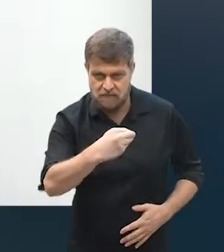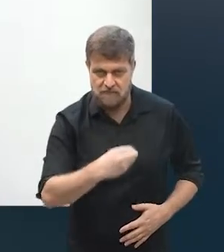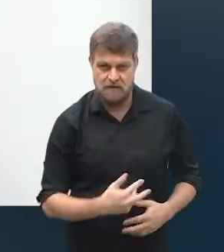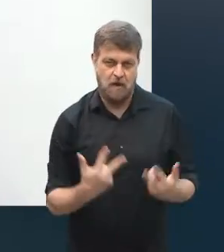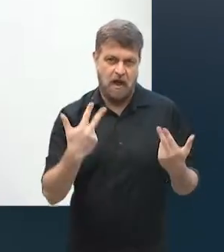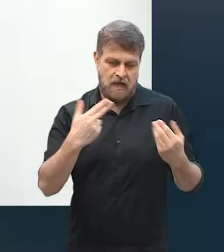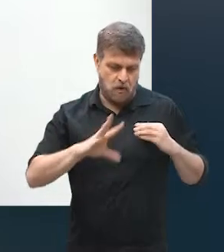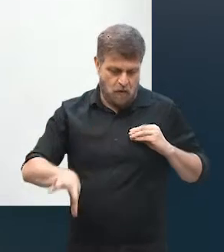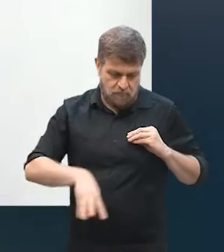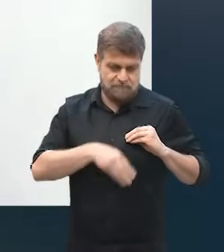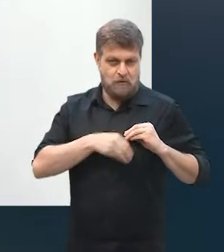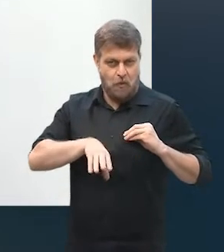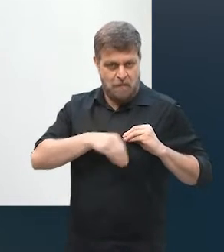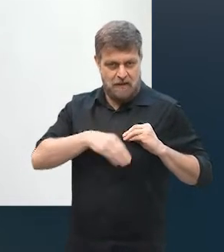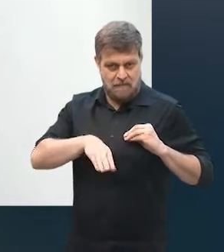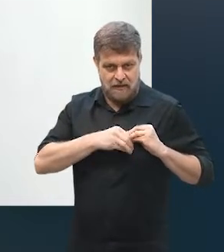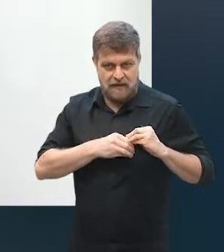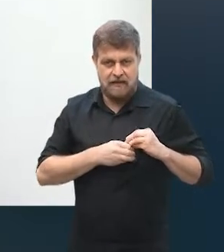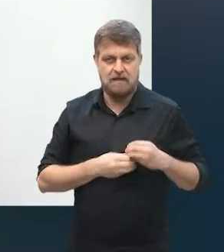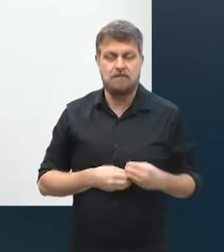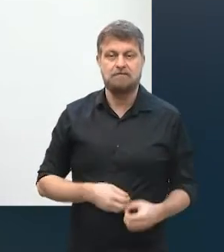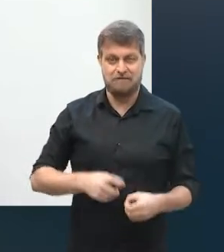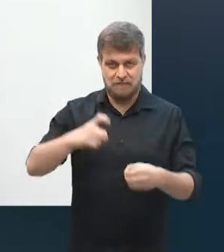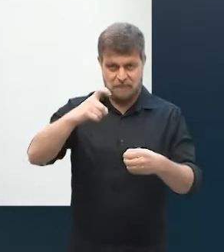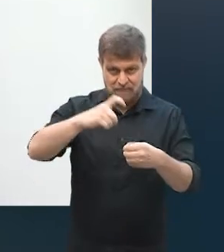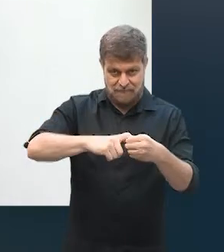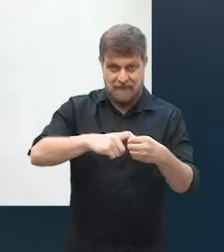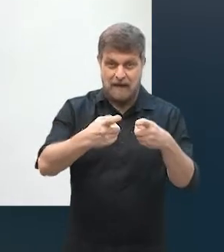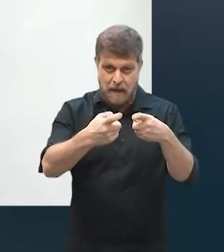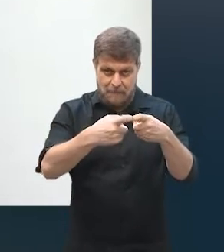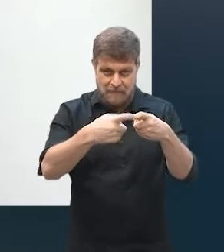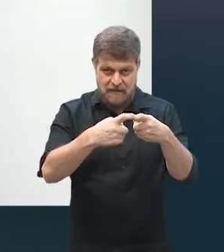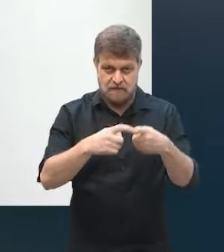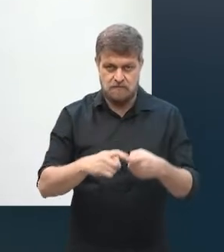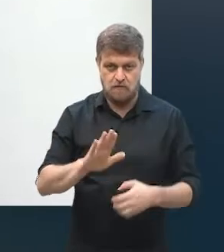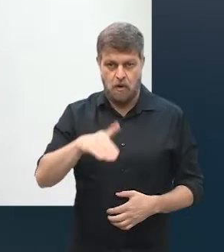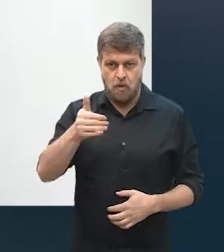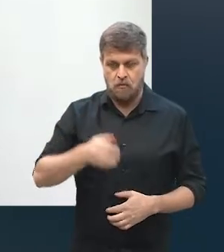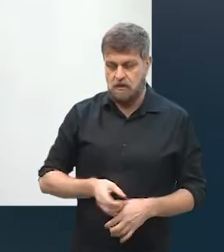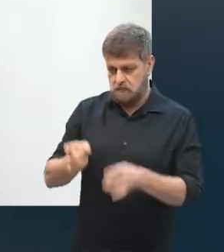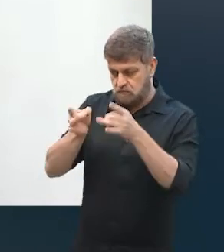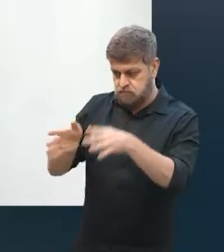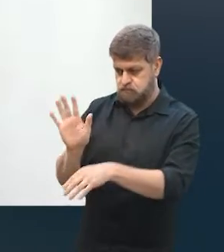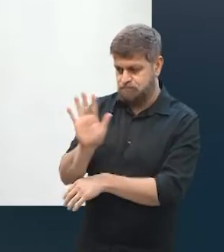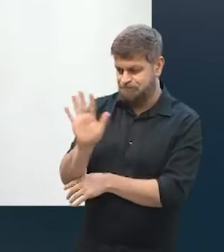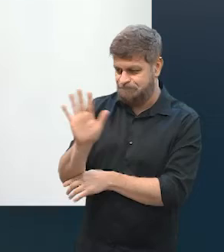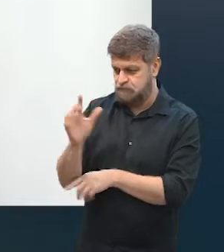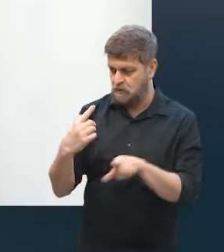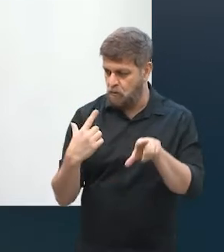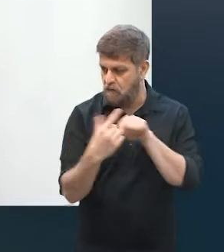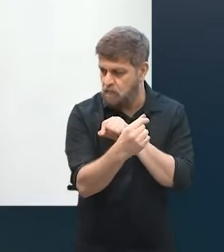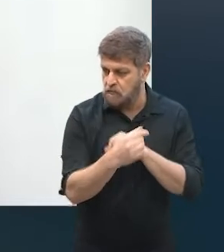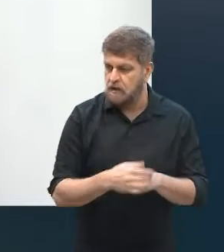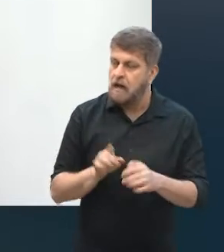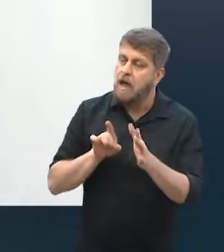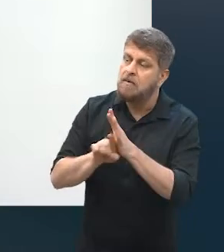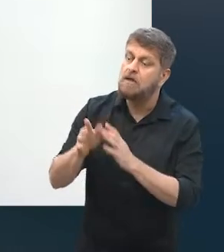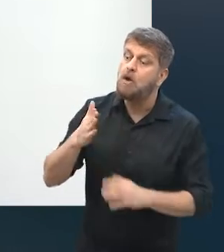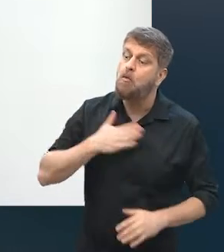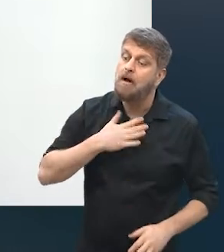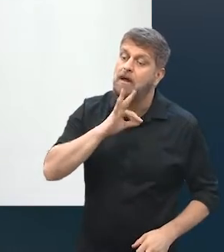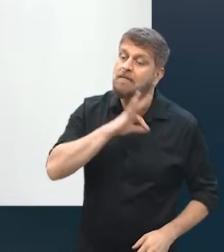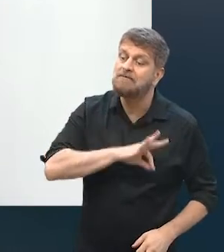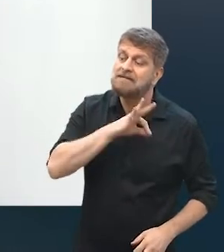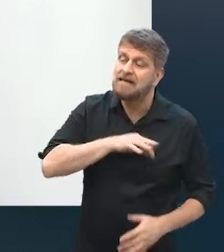fosse um complemento do meu salário, os planos de saúde. Quando eu saí de lá e falei para ele assim, pai, qual que o meu salário